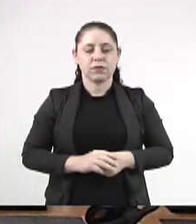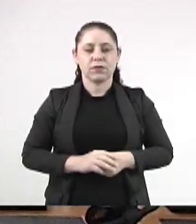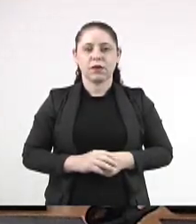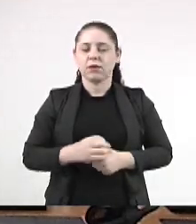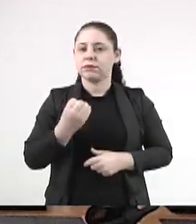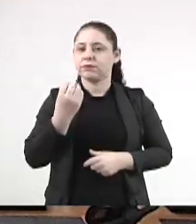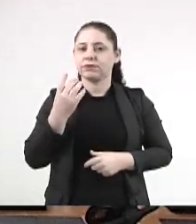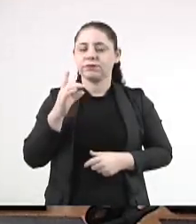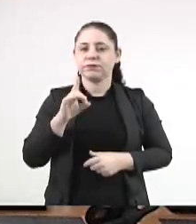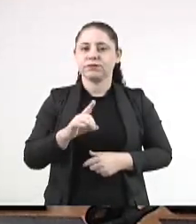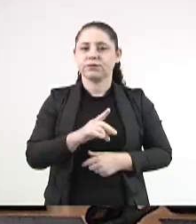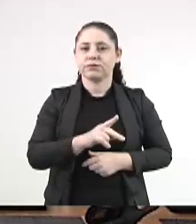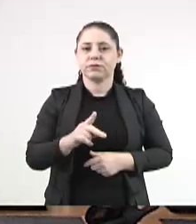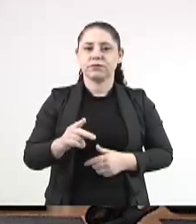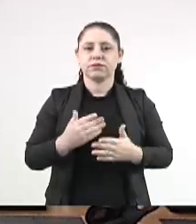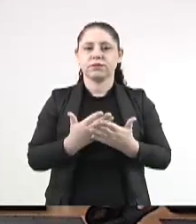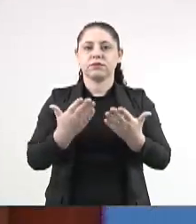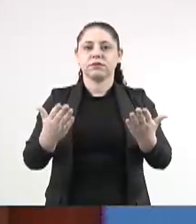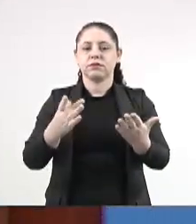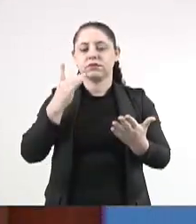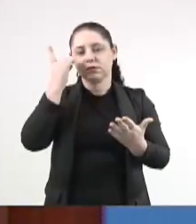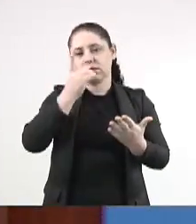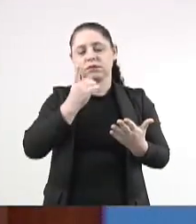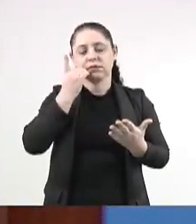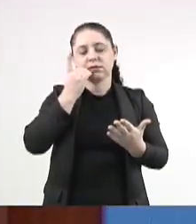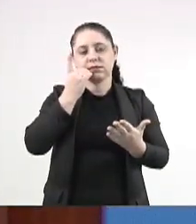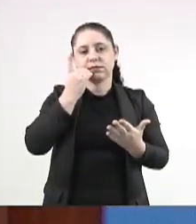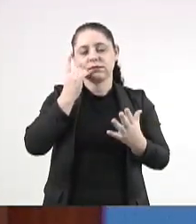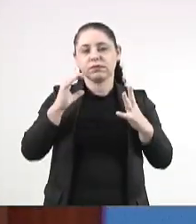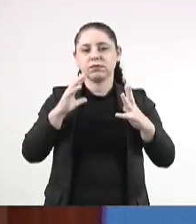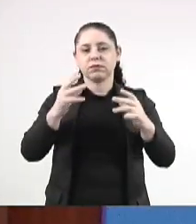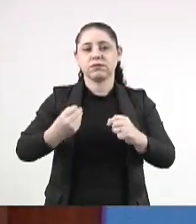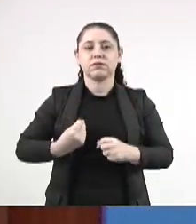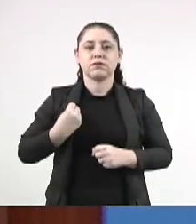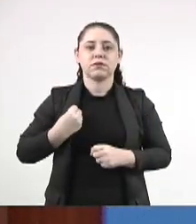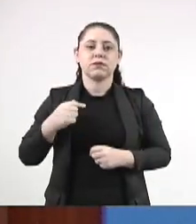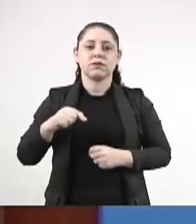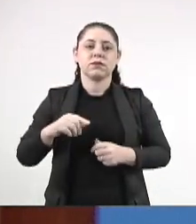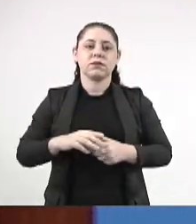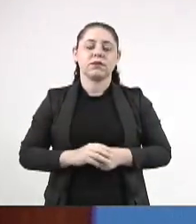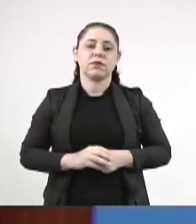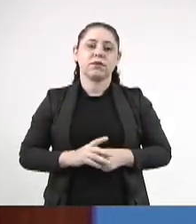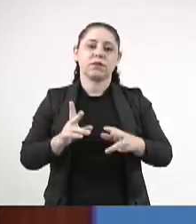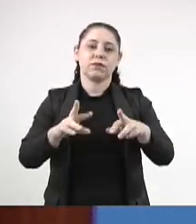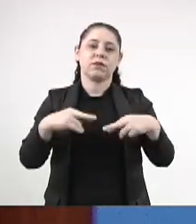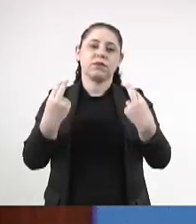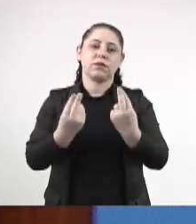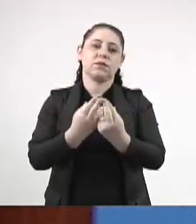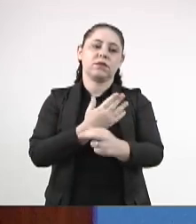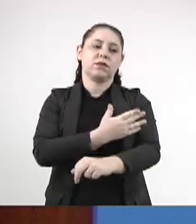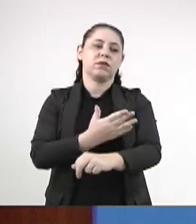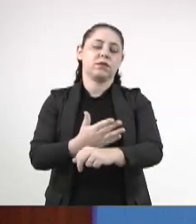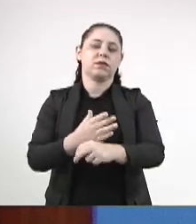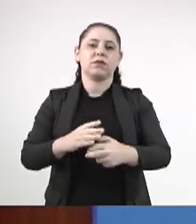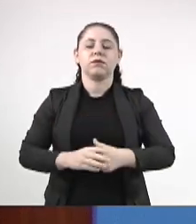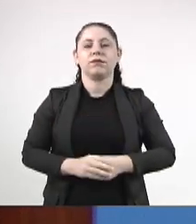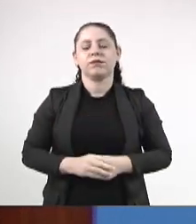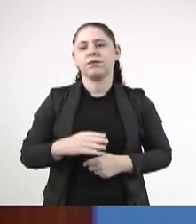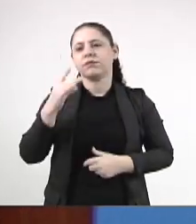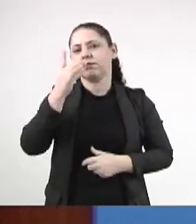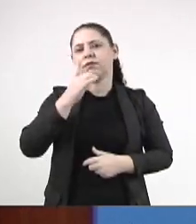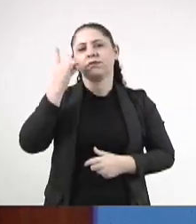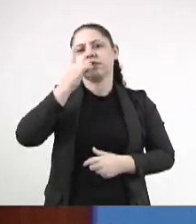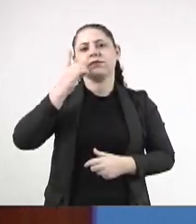Bom dia, Sr. Presidente. Senhoras senhores deputados, deputadas, a todos os presentes a esta sessão. Deputado Paulo